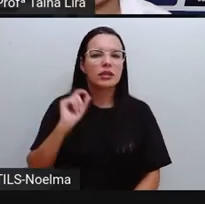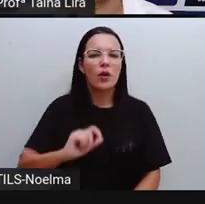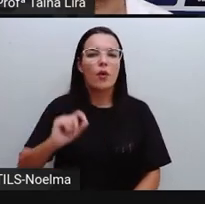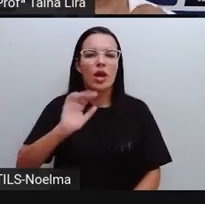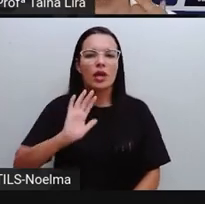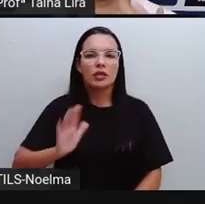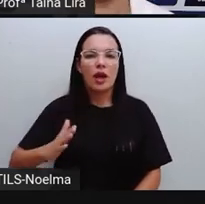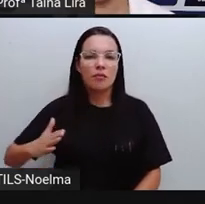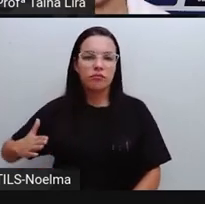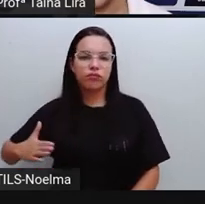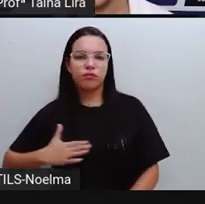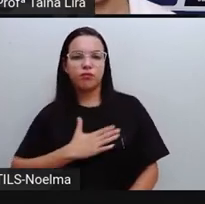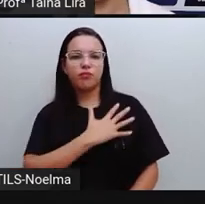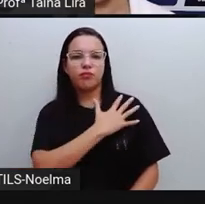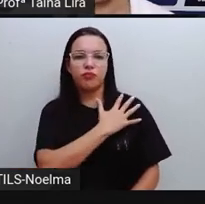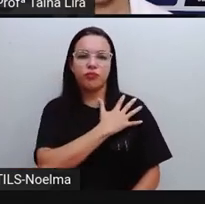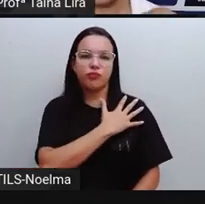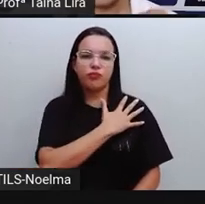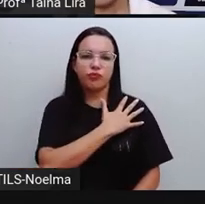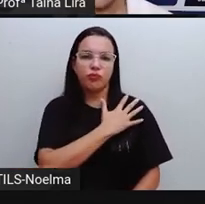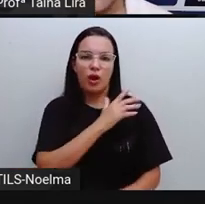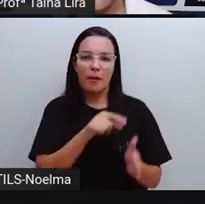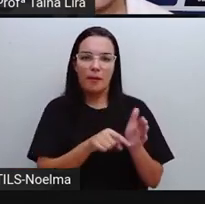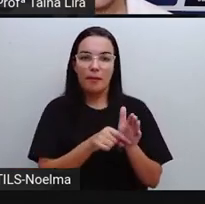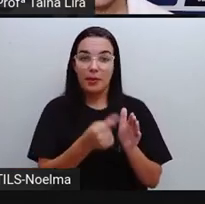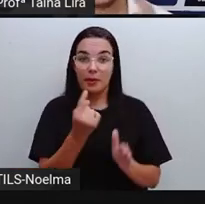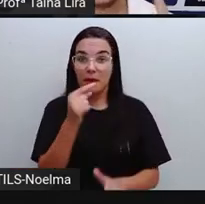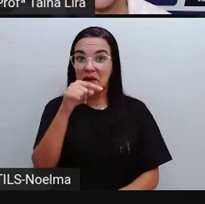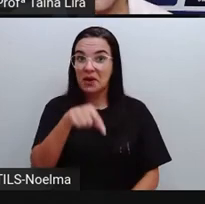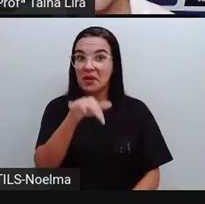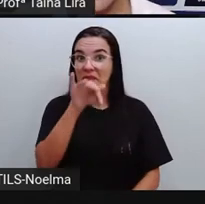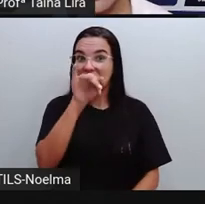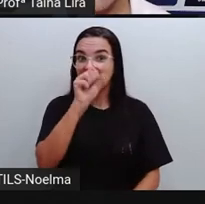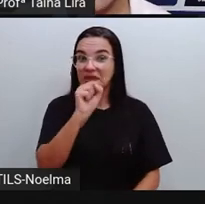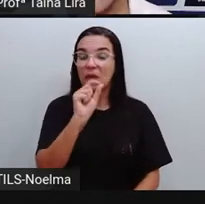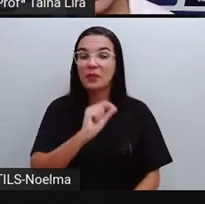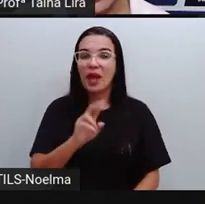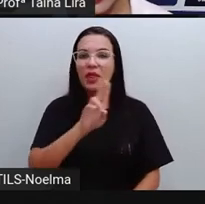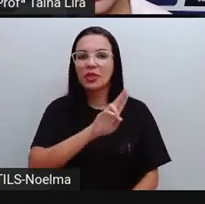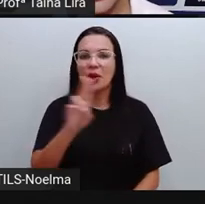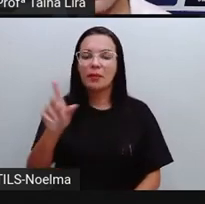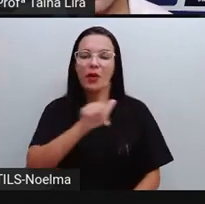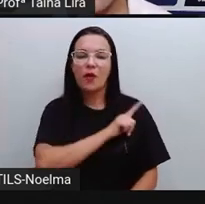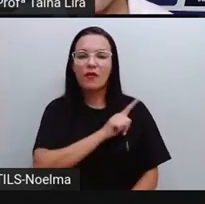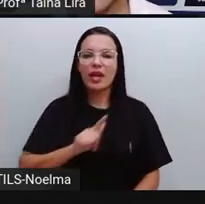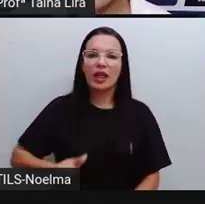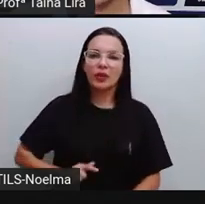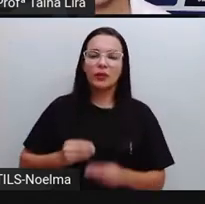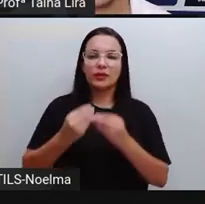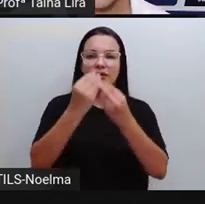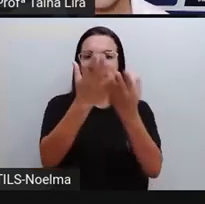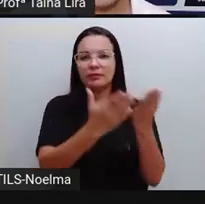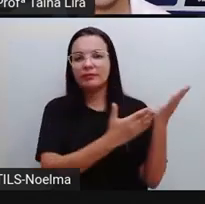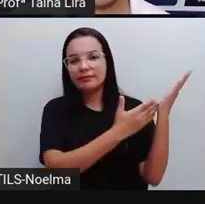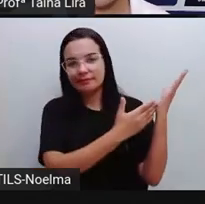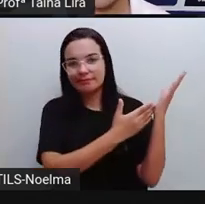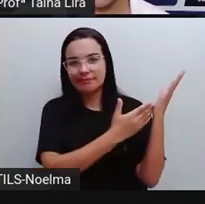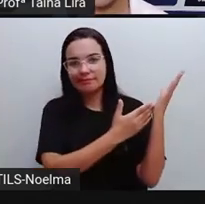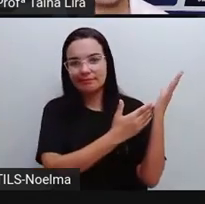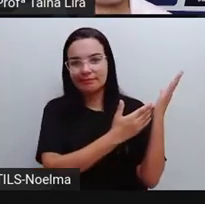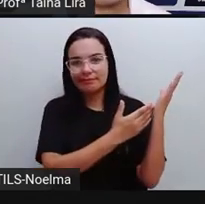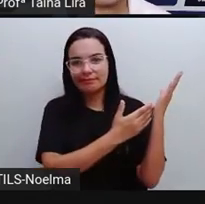prefeito. E olha lá, foi o primeiro prefeito de Feira nomeado pelo governador, tá bom? Foi, ele